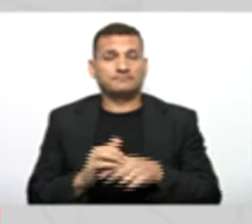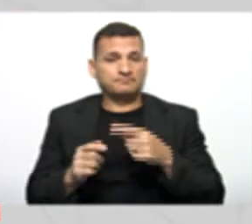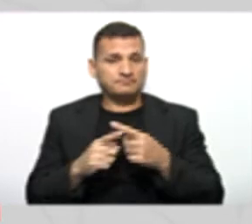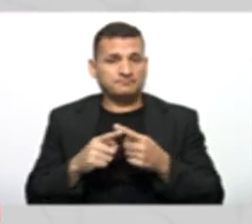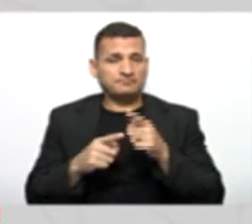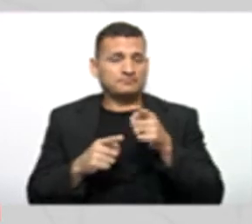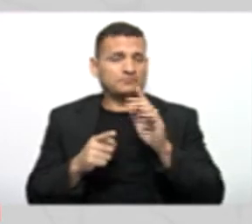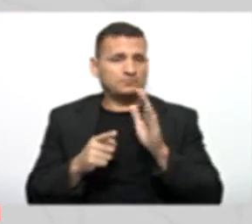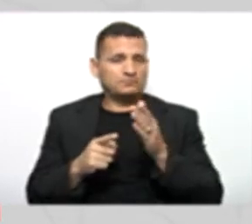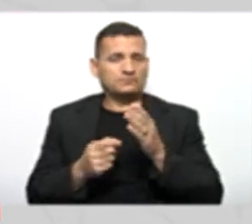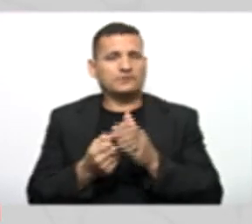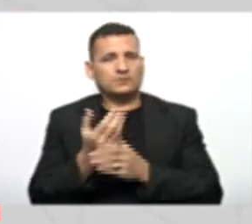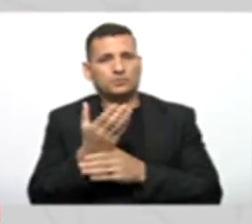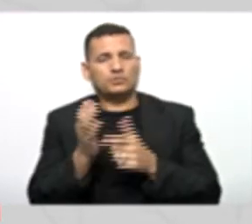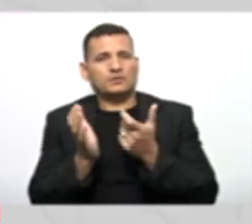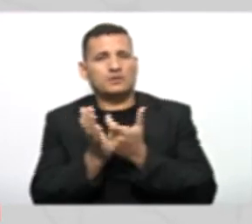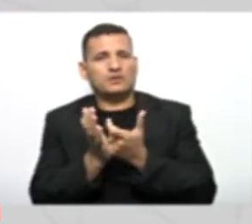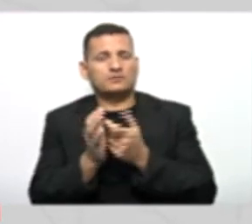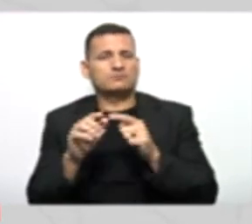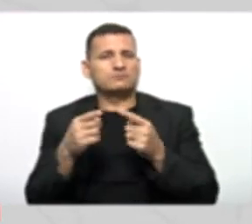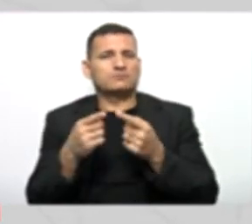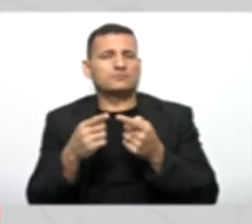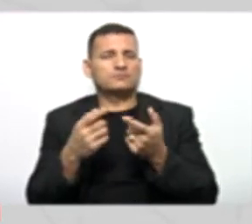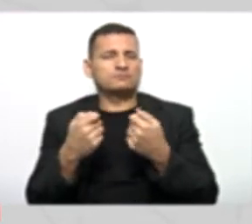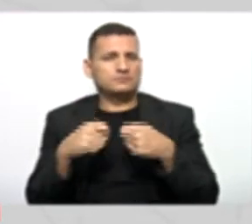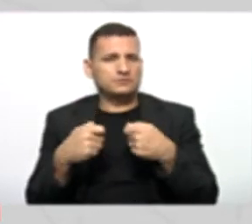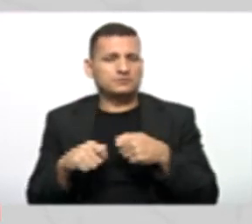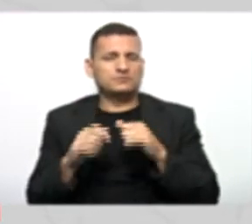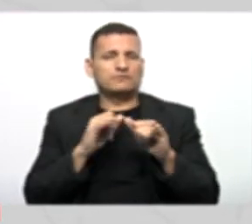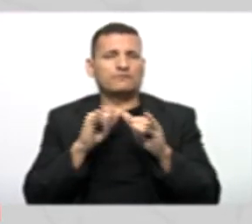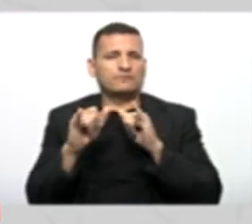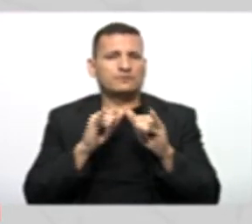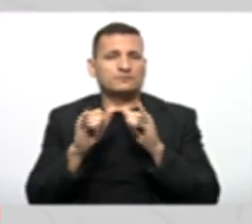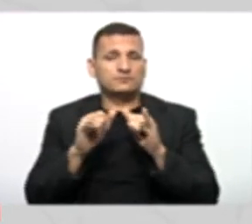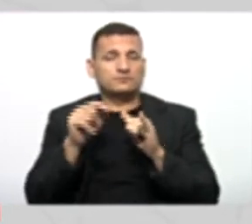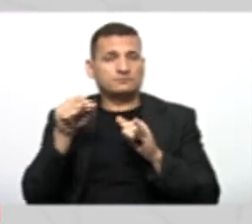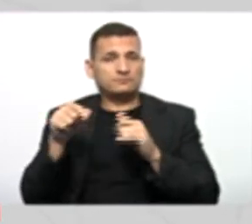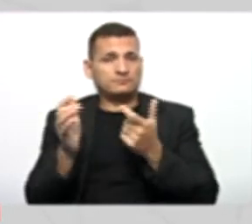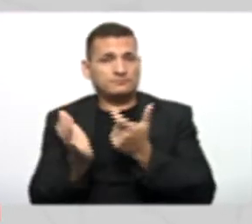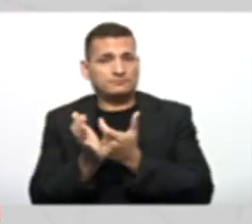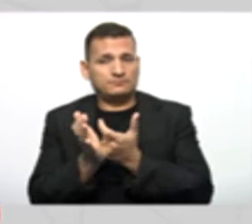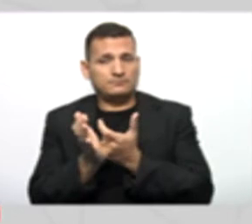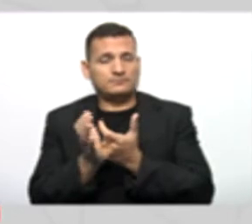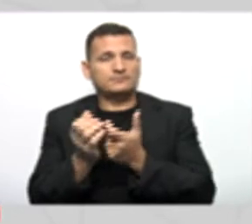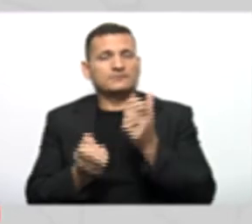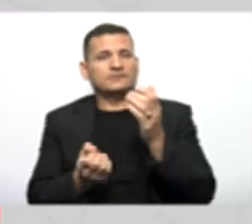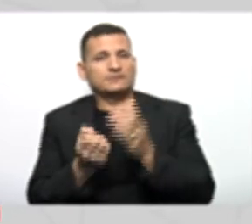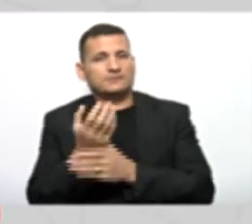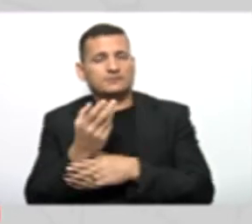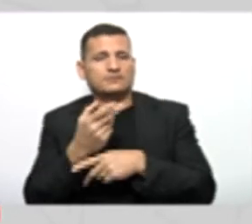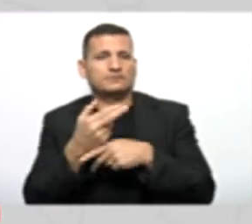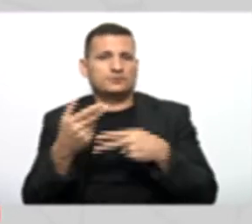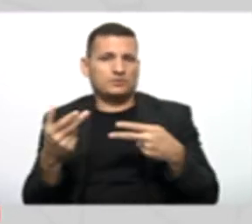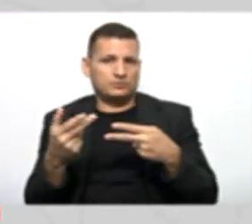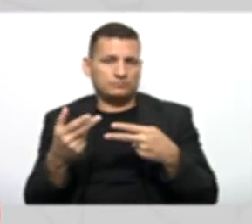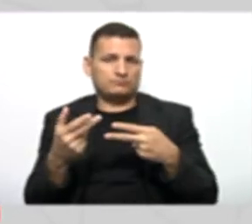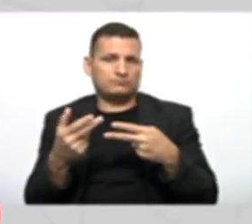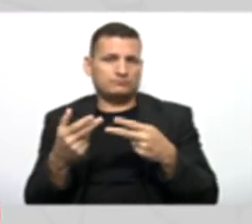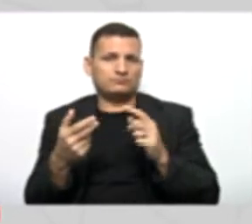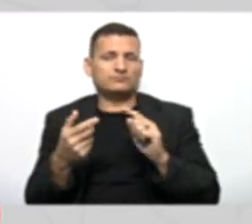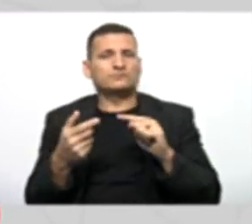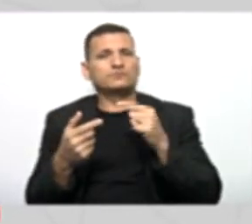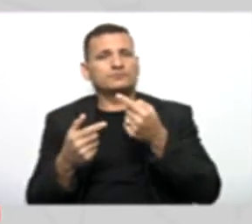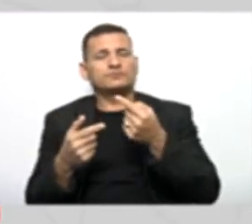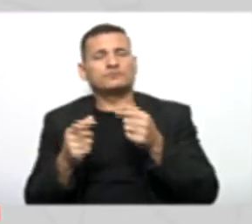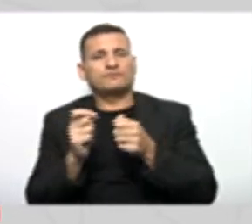criado as classes Você precisa de informações Para que essas classes Possam criar os objetos E aplicar O conceito de